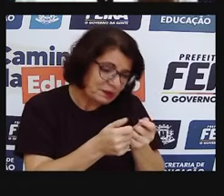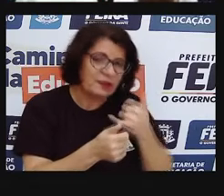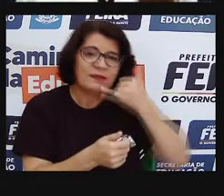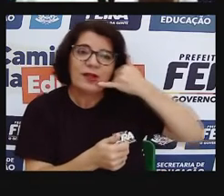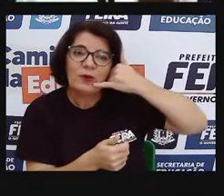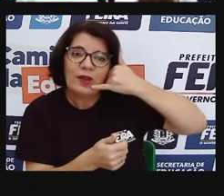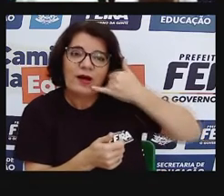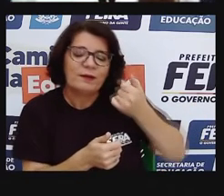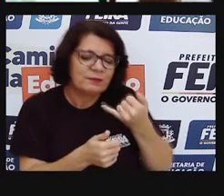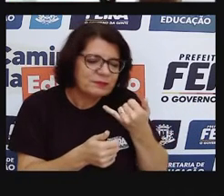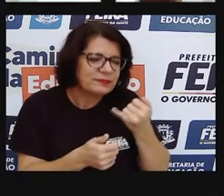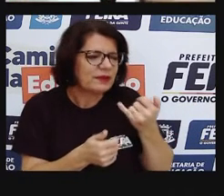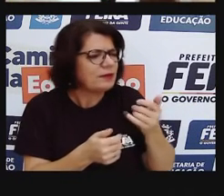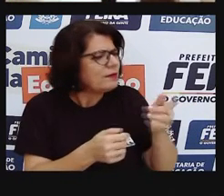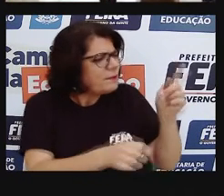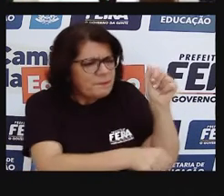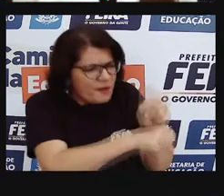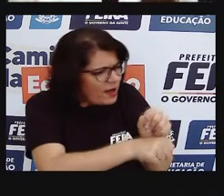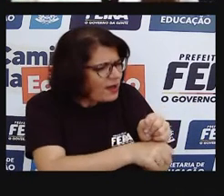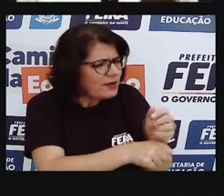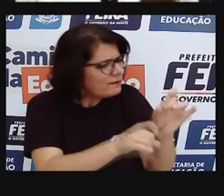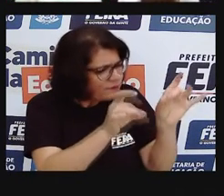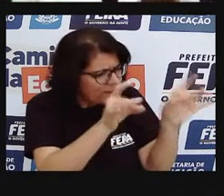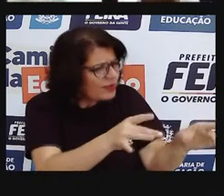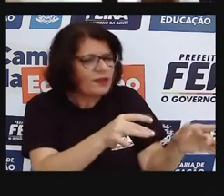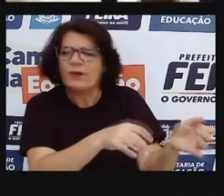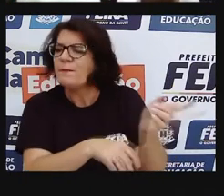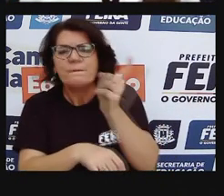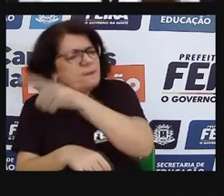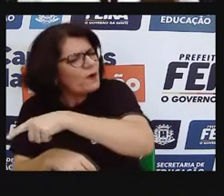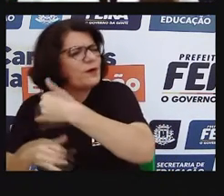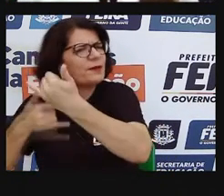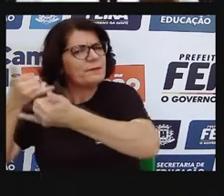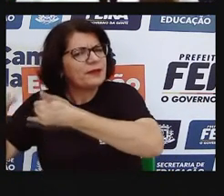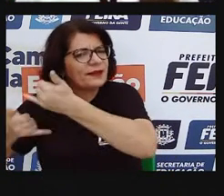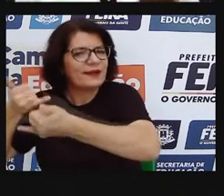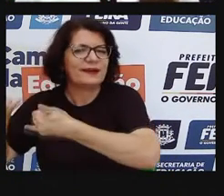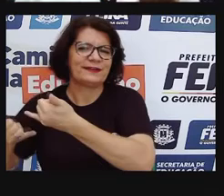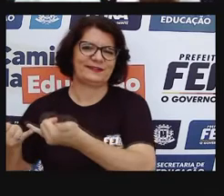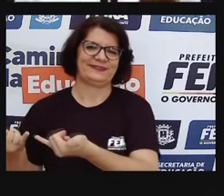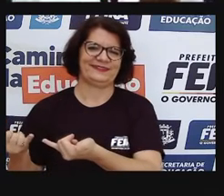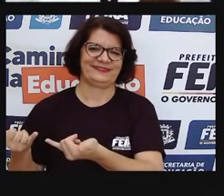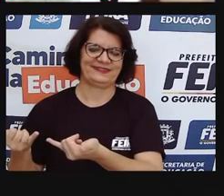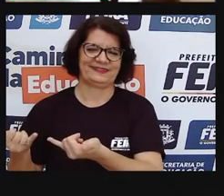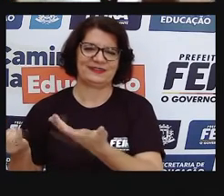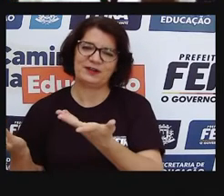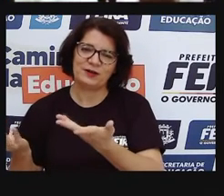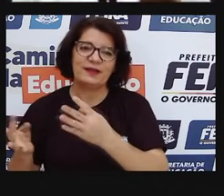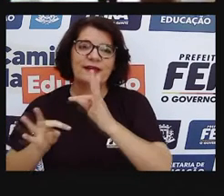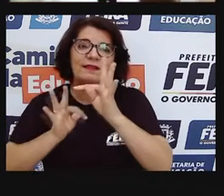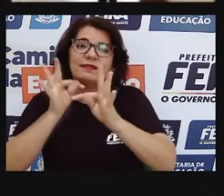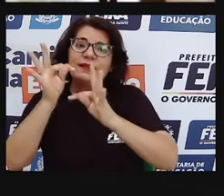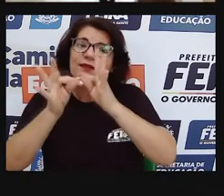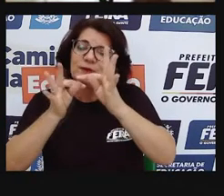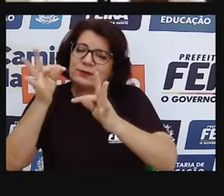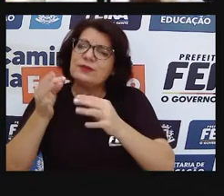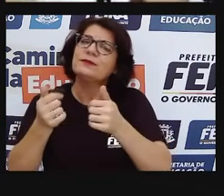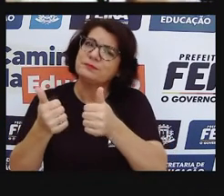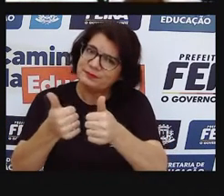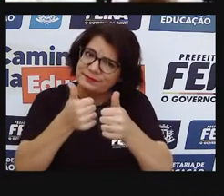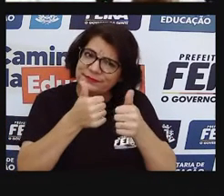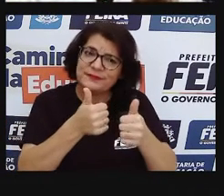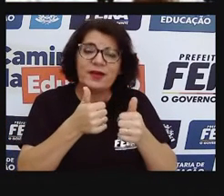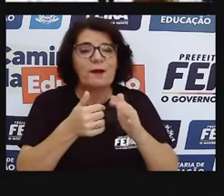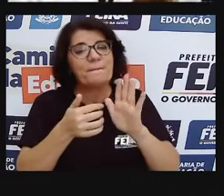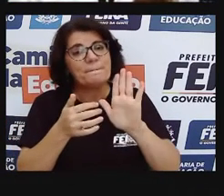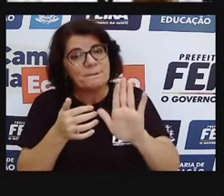Então, essa tecnologia que traz tantos benefícios, né, que está possibilitando eu hoje estar aí